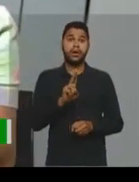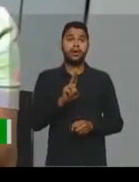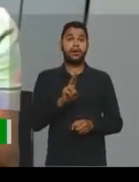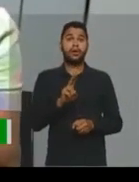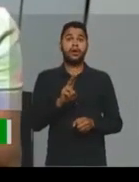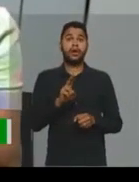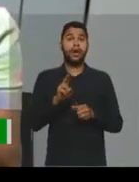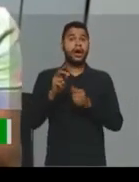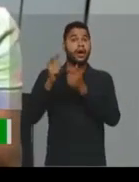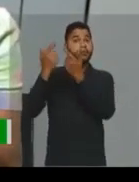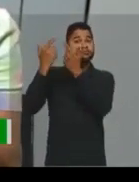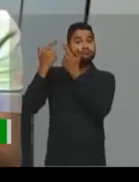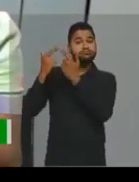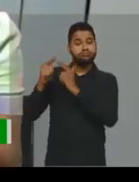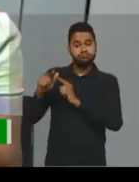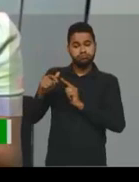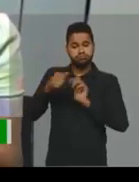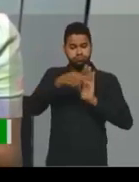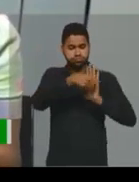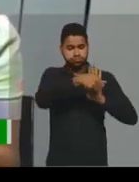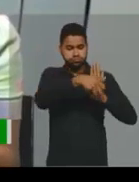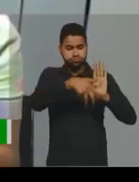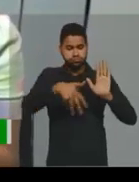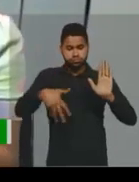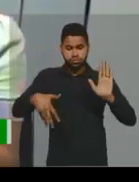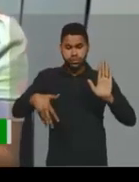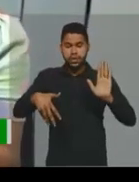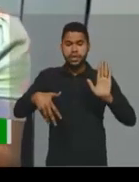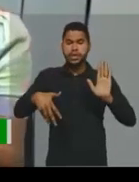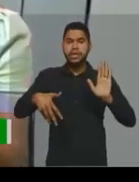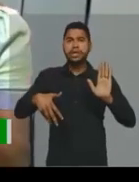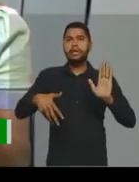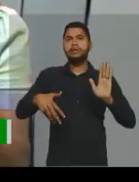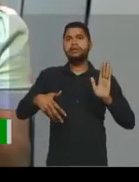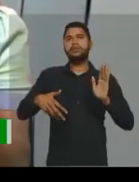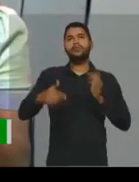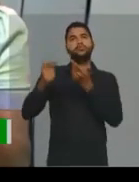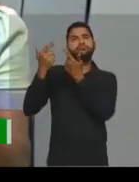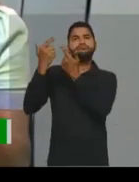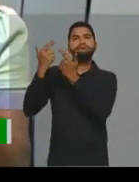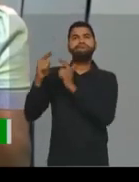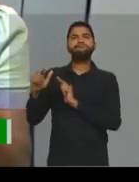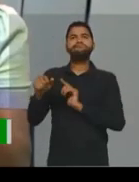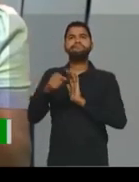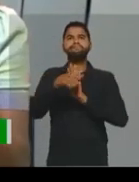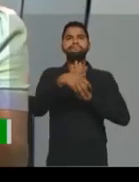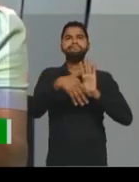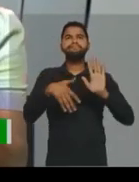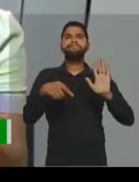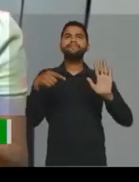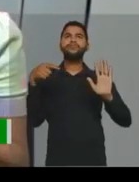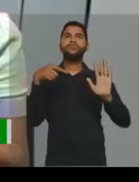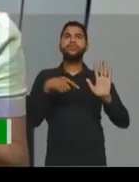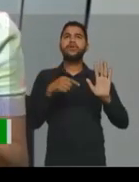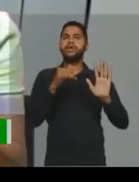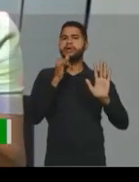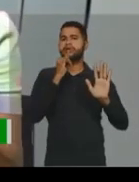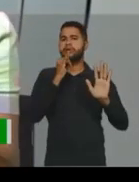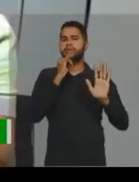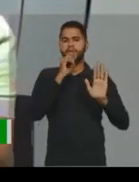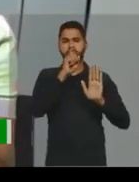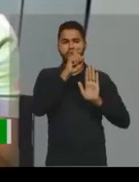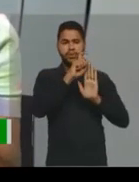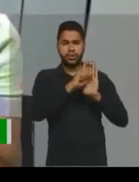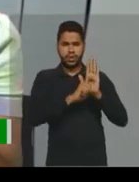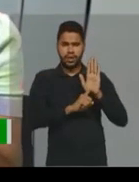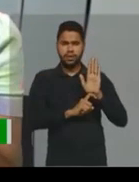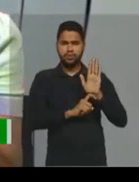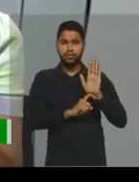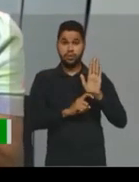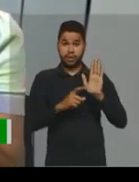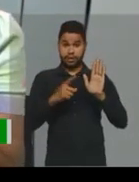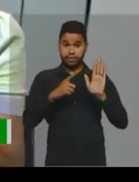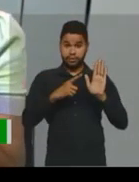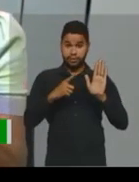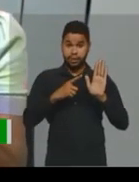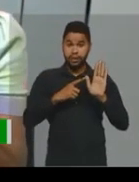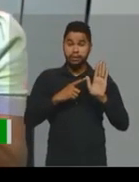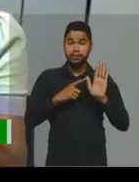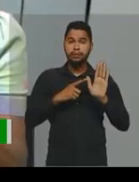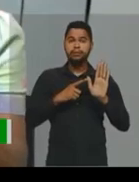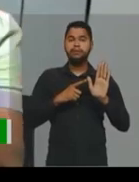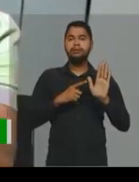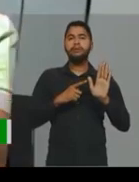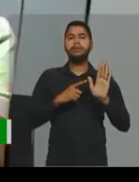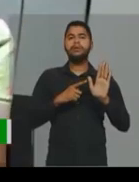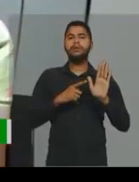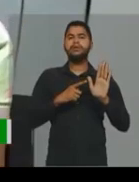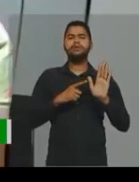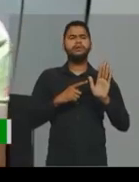Por quê? A figura de linguagem é quando um texto tem figuras de linguagem, ele